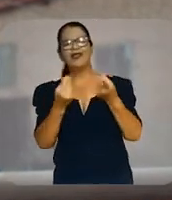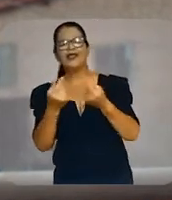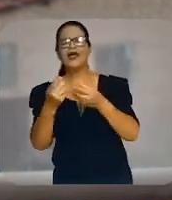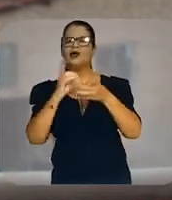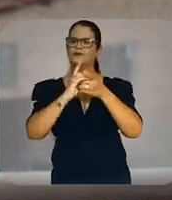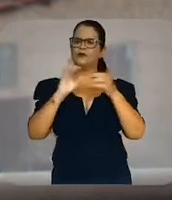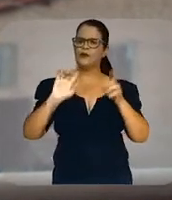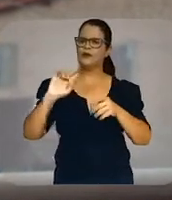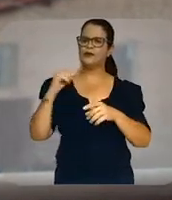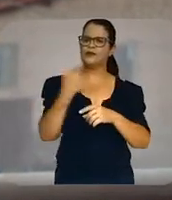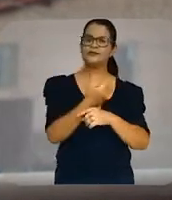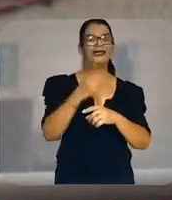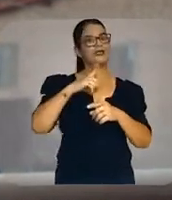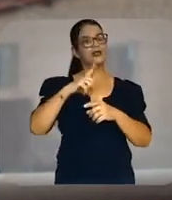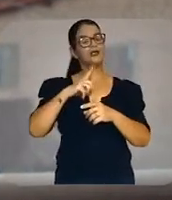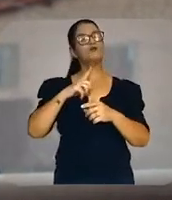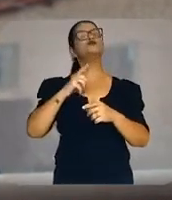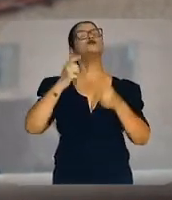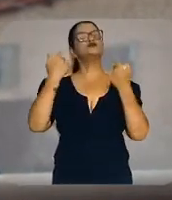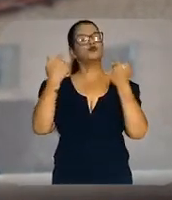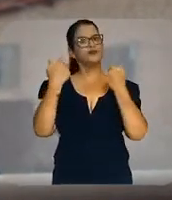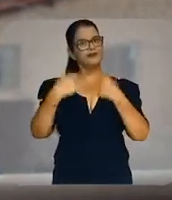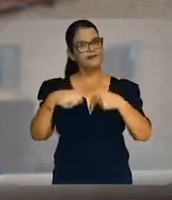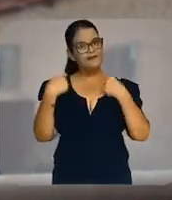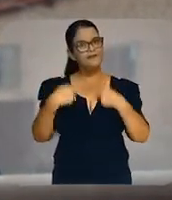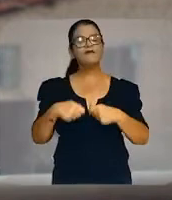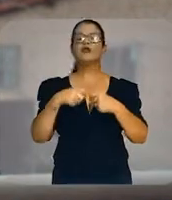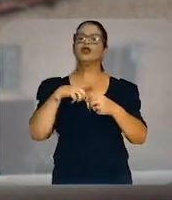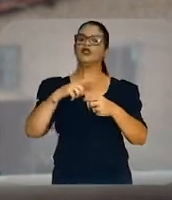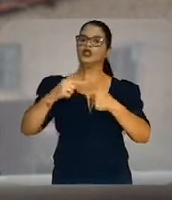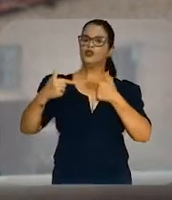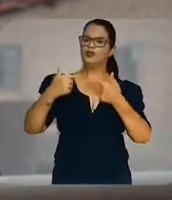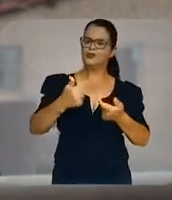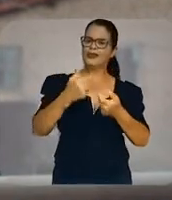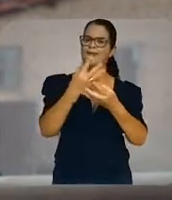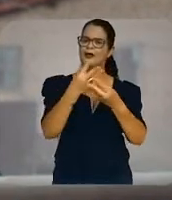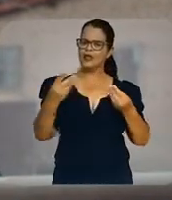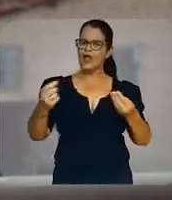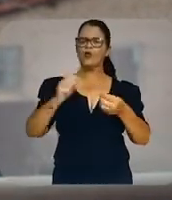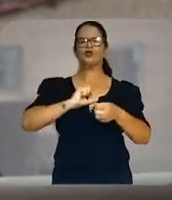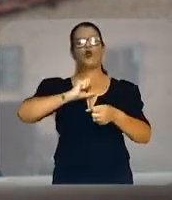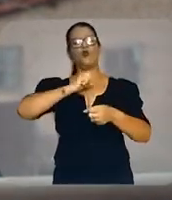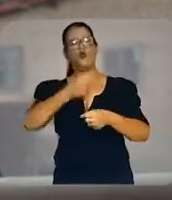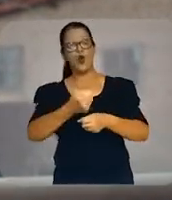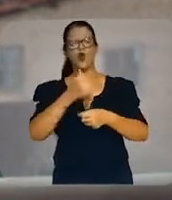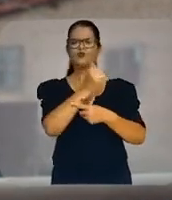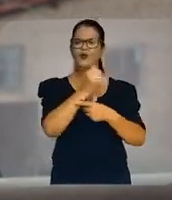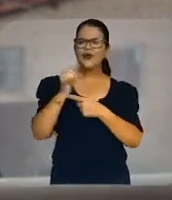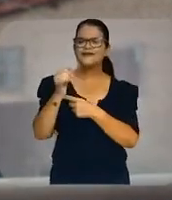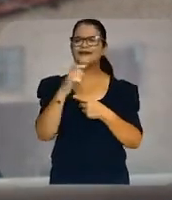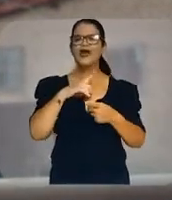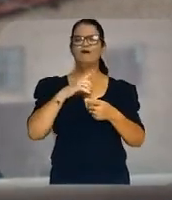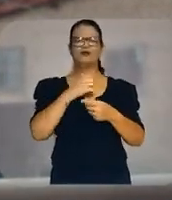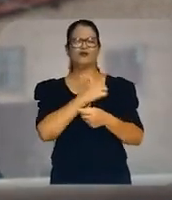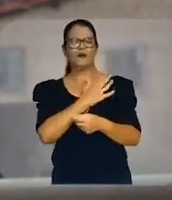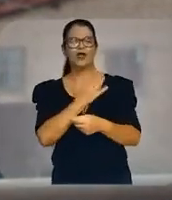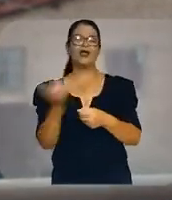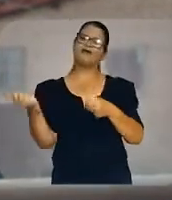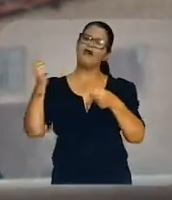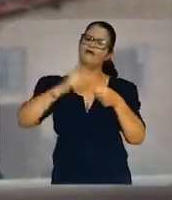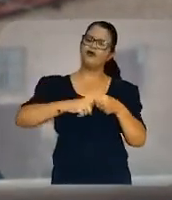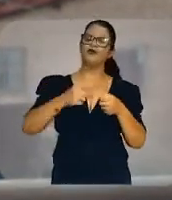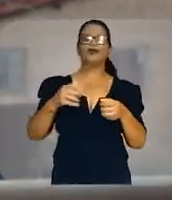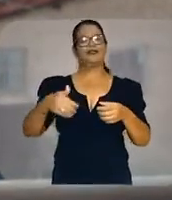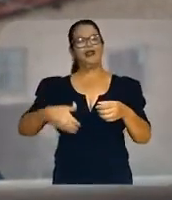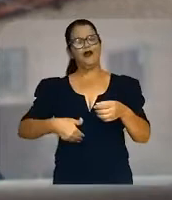da nossa democracia. E temos o dever de lutar para derrotar o ódio, as armas, o preconceito e a